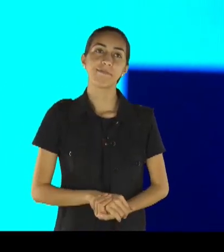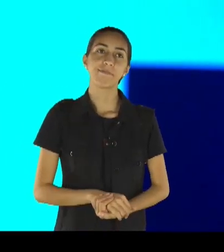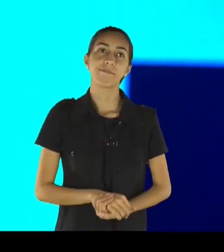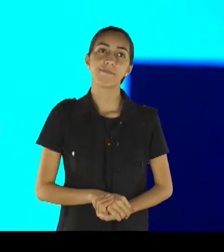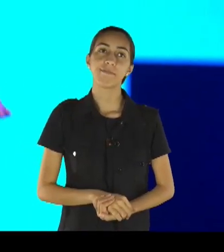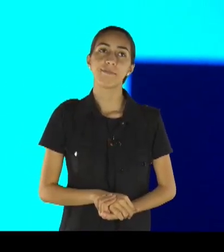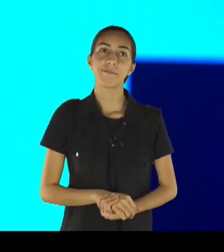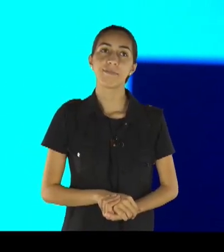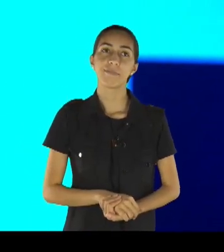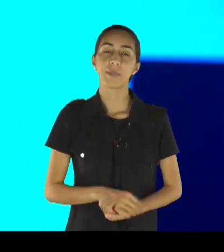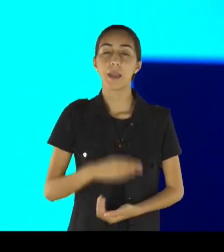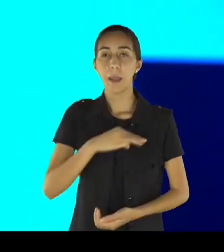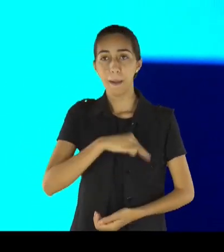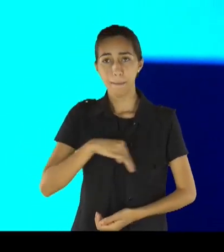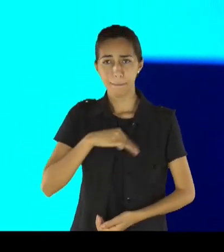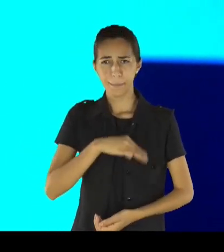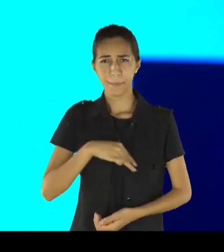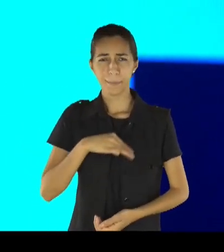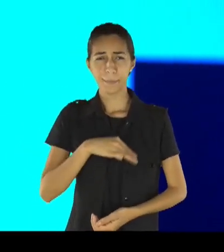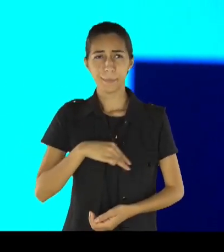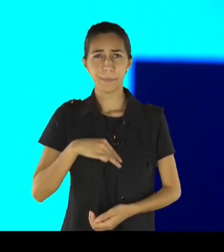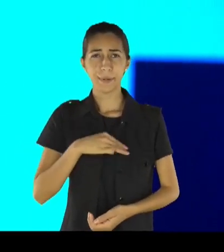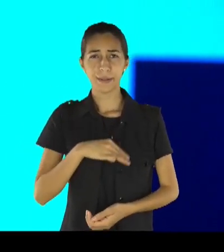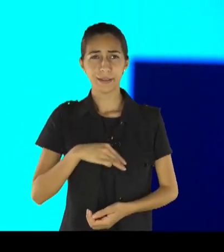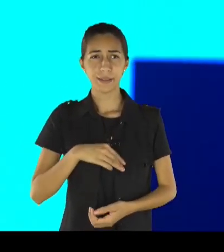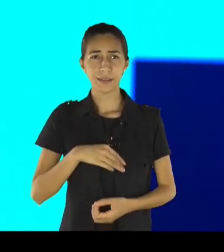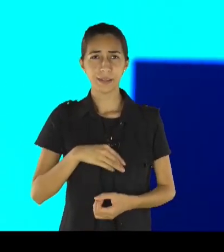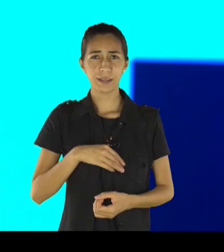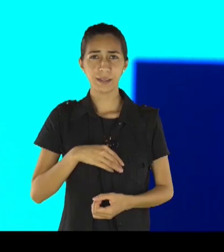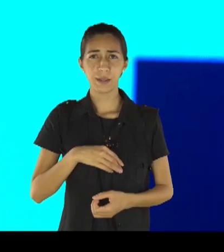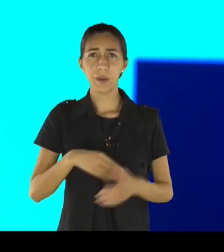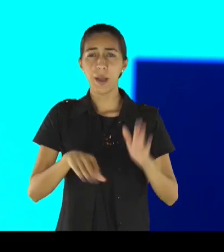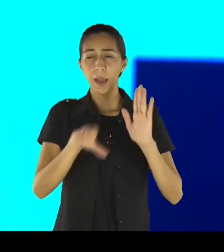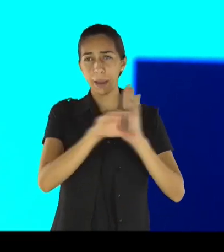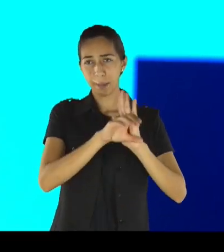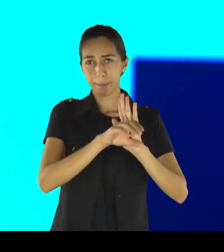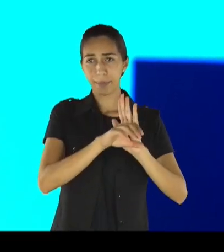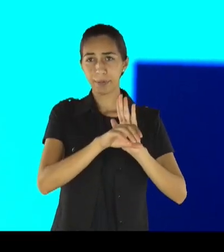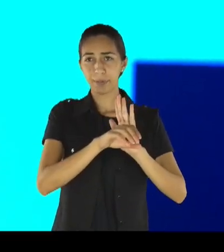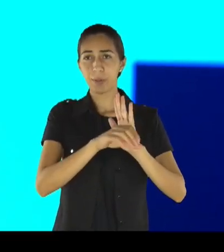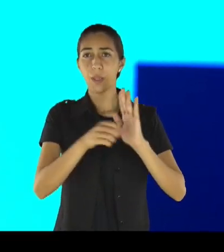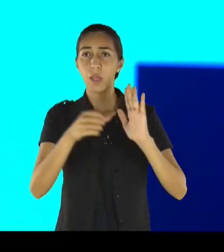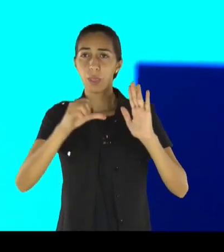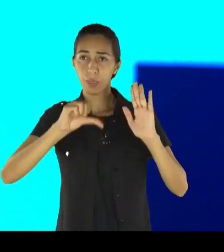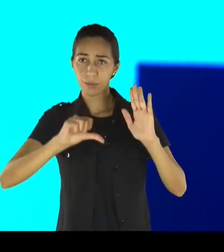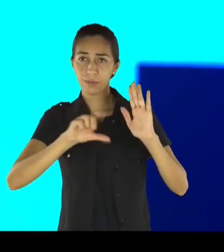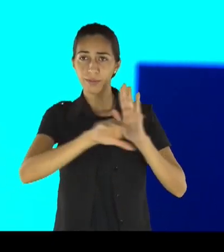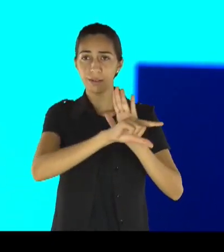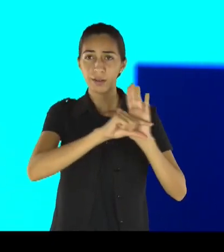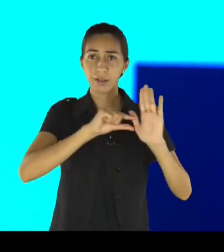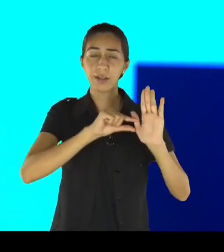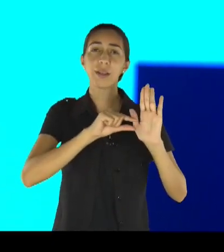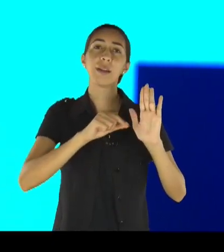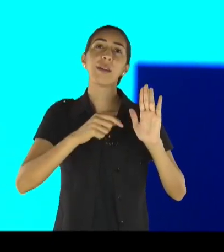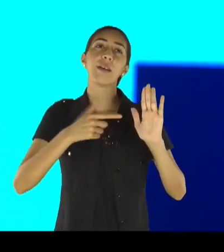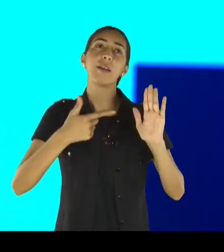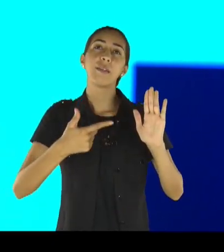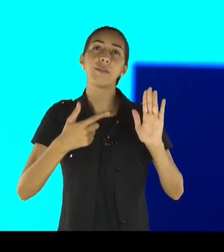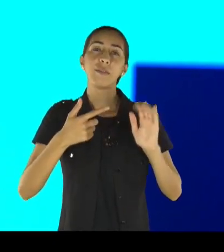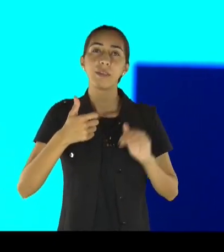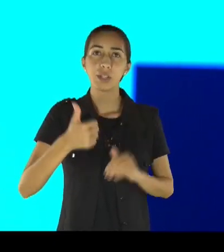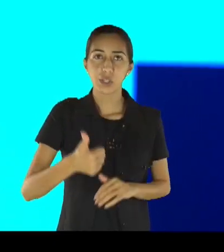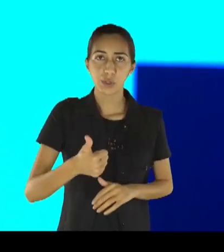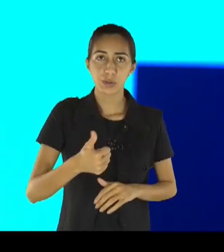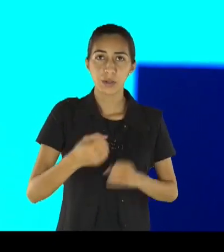Mateus capítulo 9, versículo 21 e 22, diz assim, porque dizia consigo, se eu não, tão somente, tocar a sua